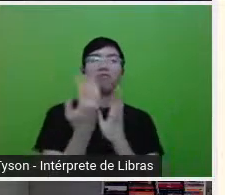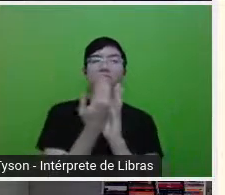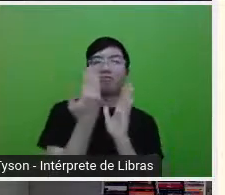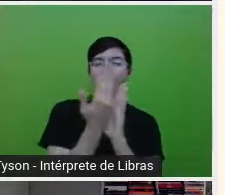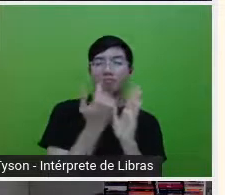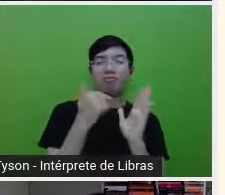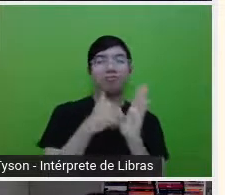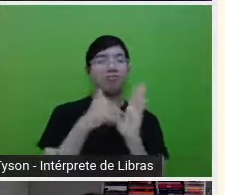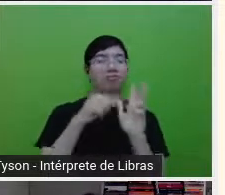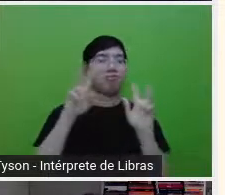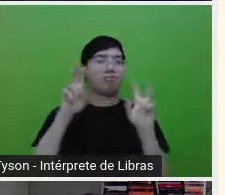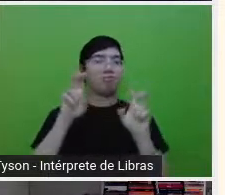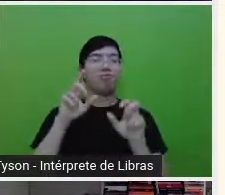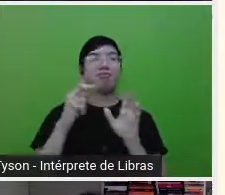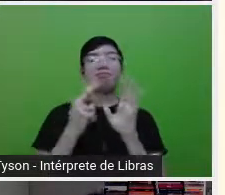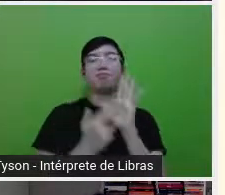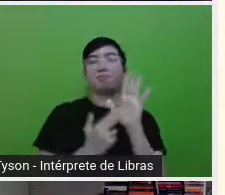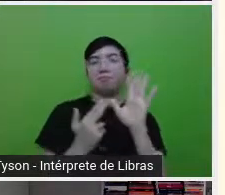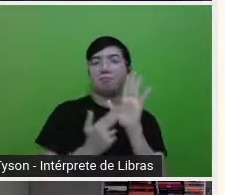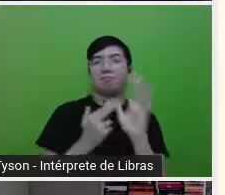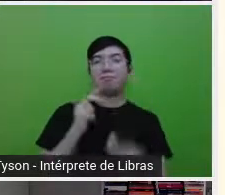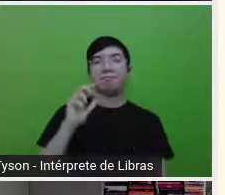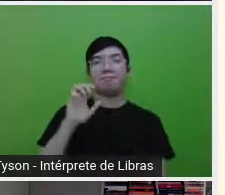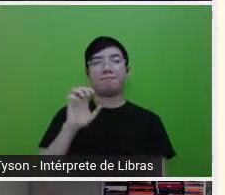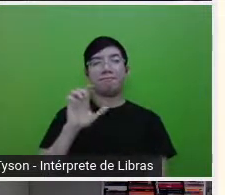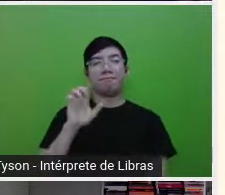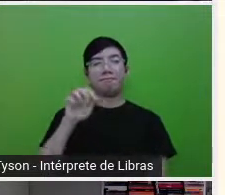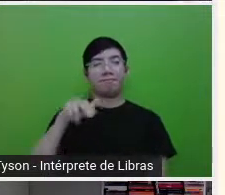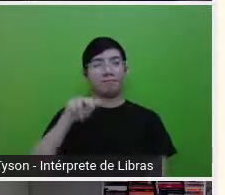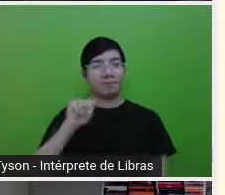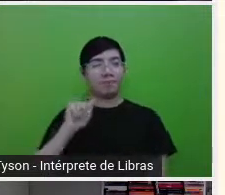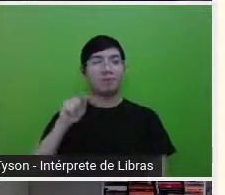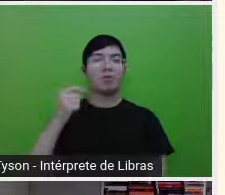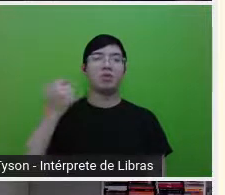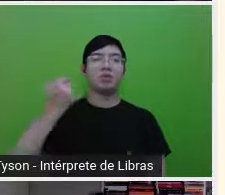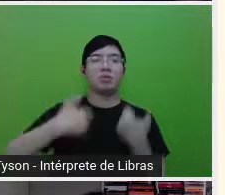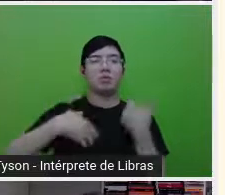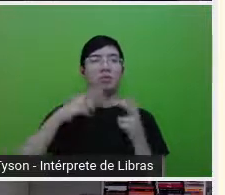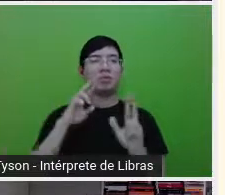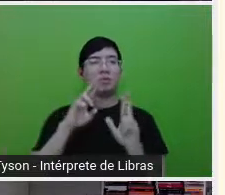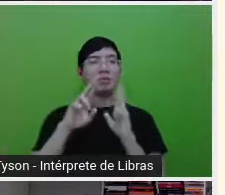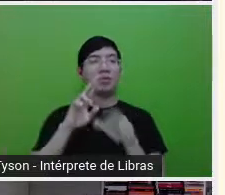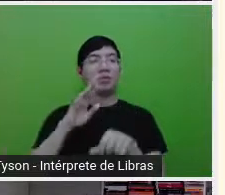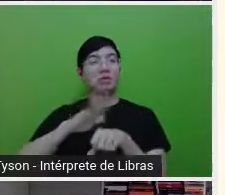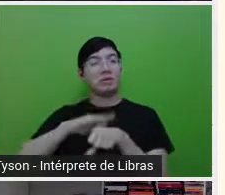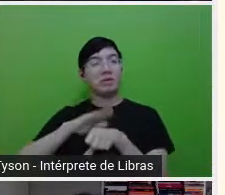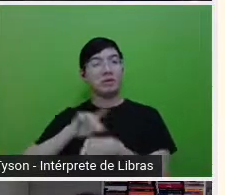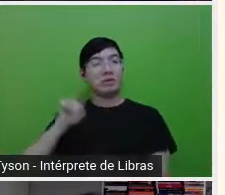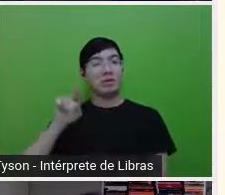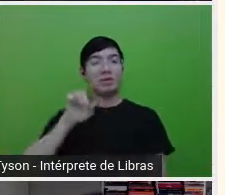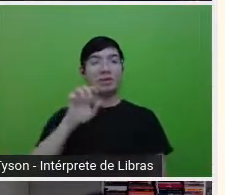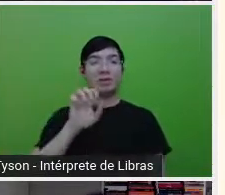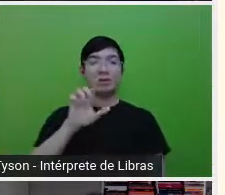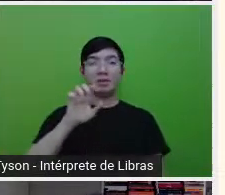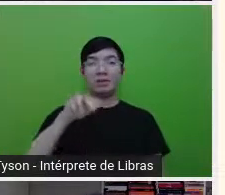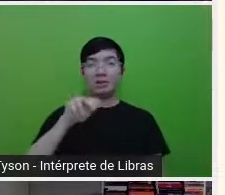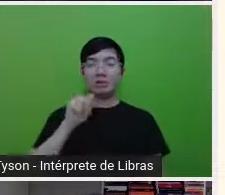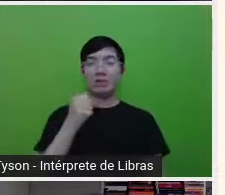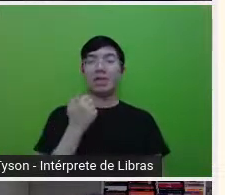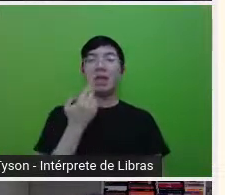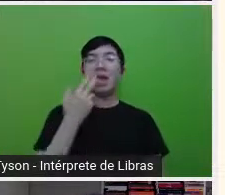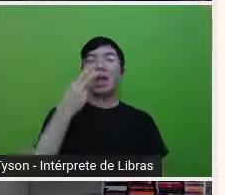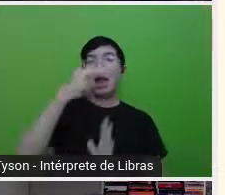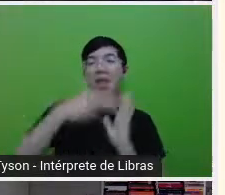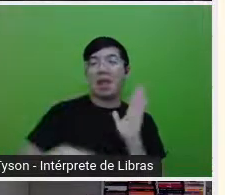literatura. Nesse livro ela fala até sobre a Clarice Lispector, que ela leu e adquiriu. Tem até, gente, se vocês